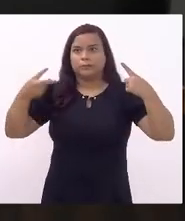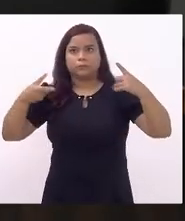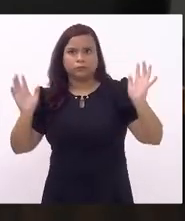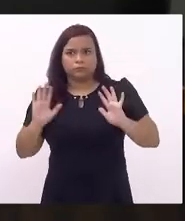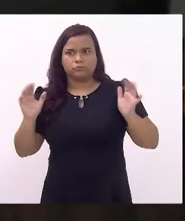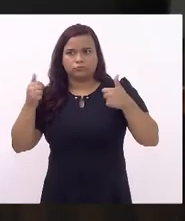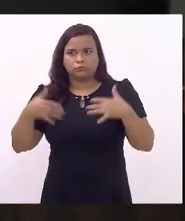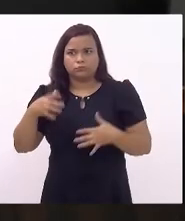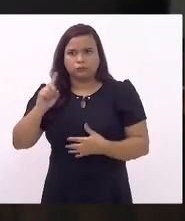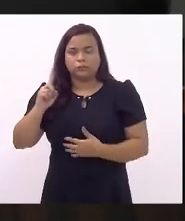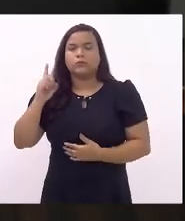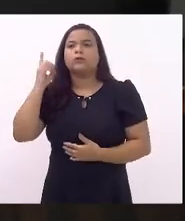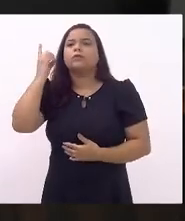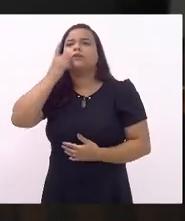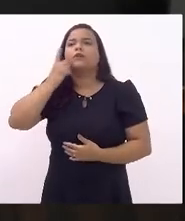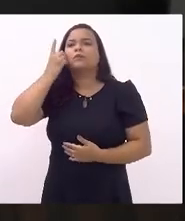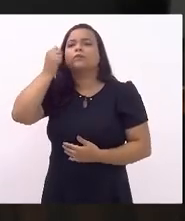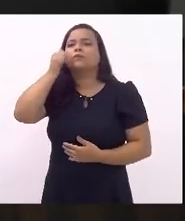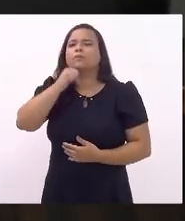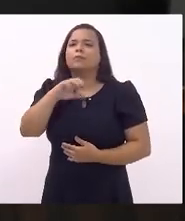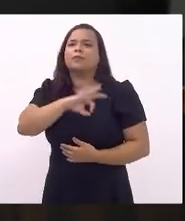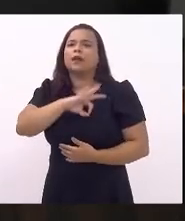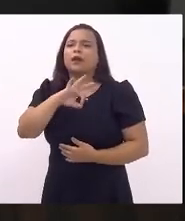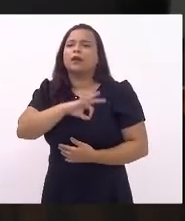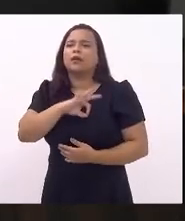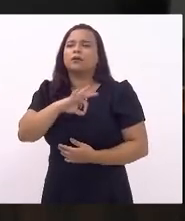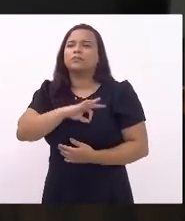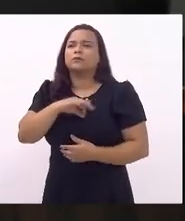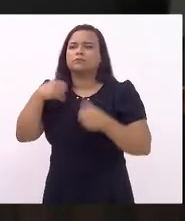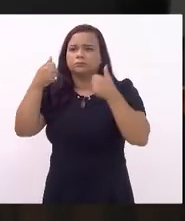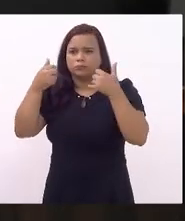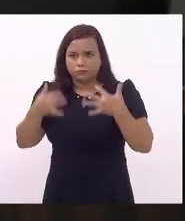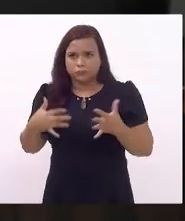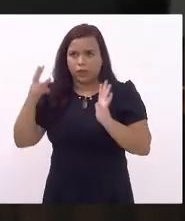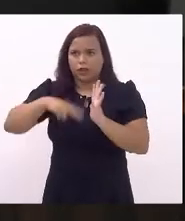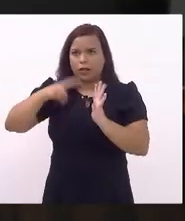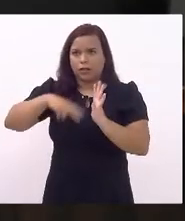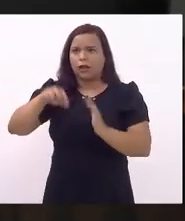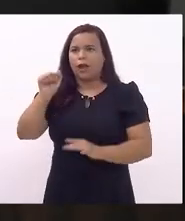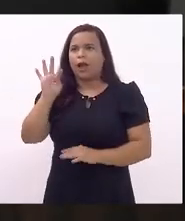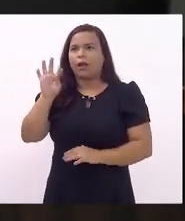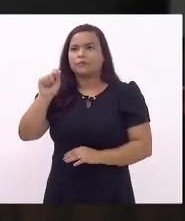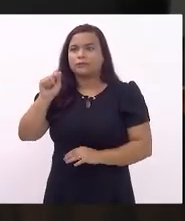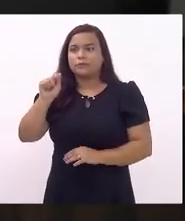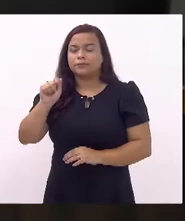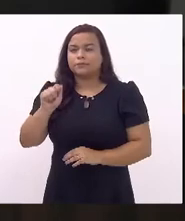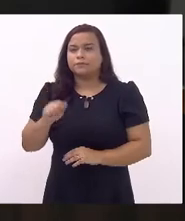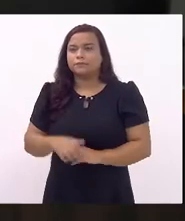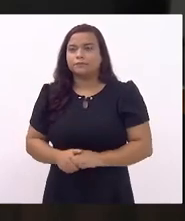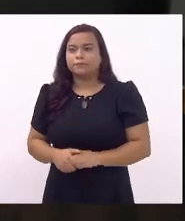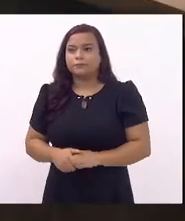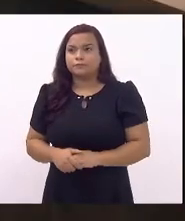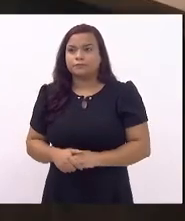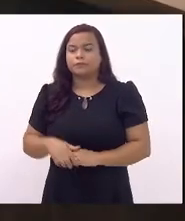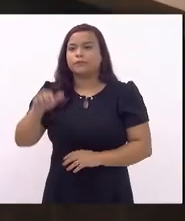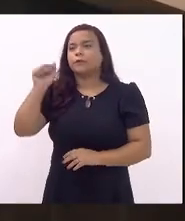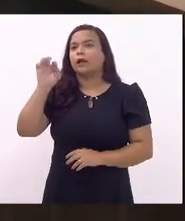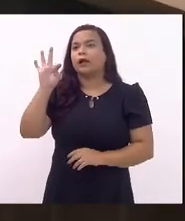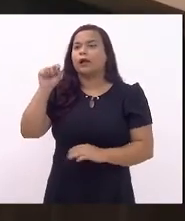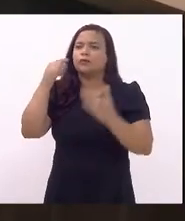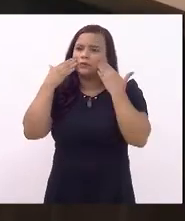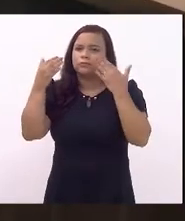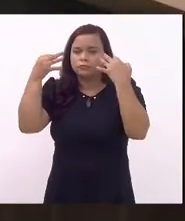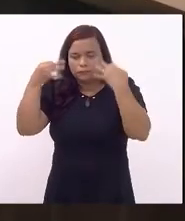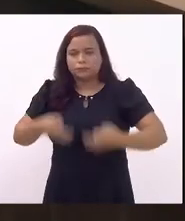Deputada Marta, convida... A presidência convida a deputada Marta para fazer a leitura da ata da sessão anterior. A ata reflete com